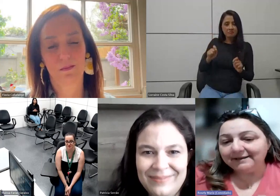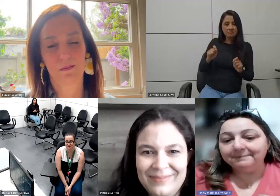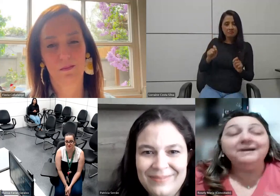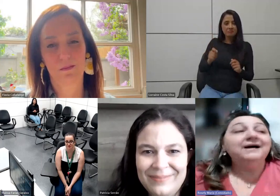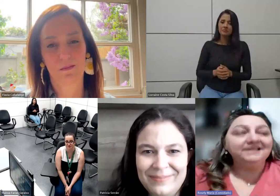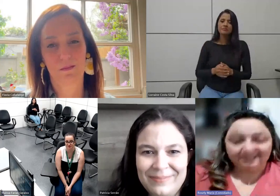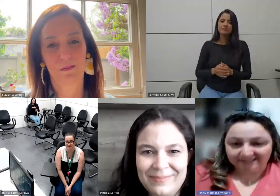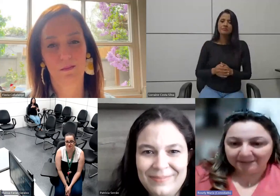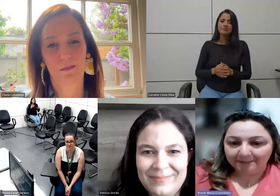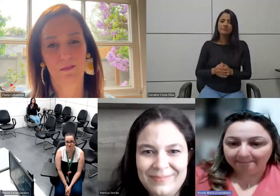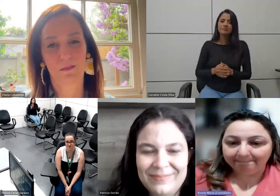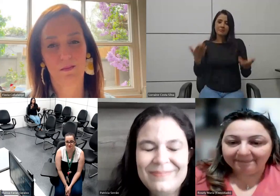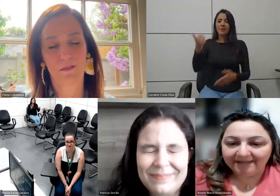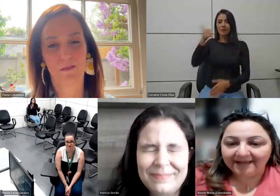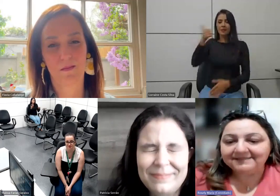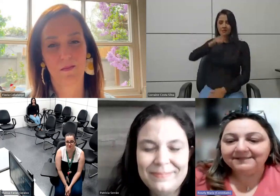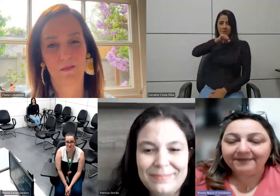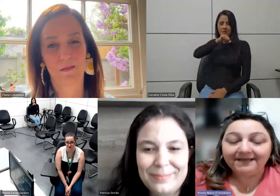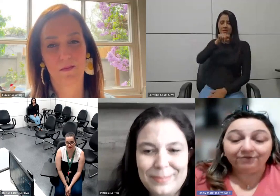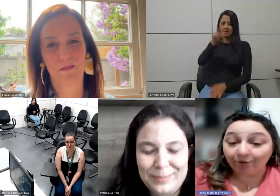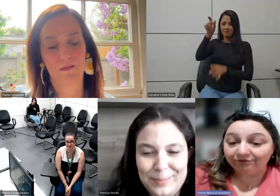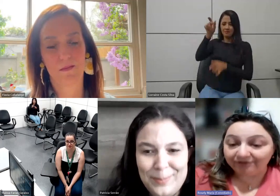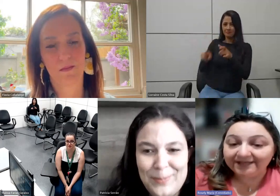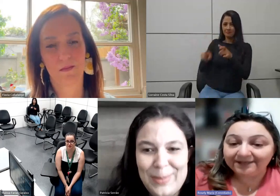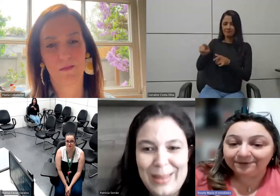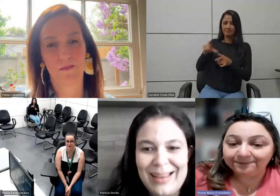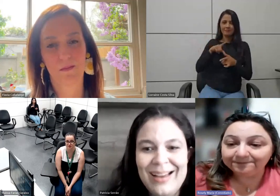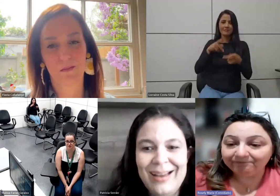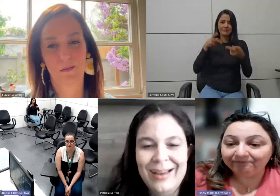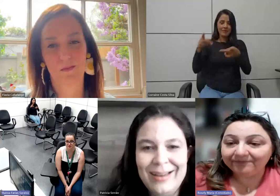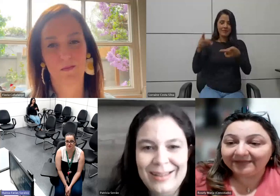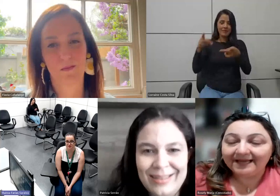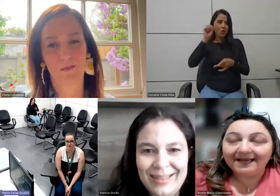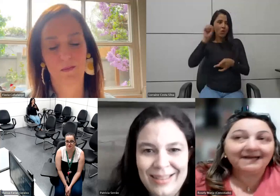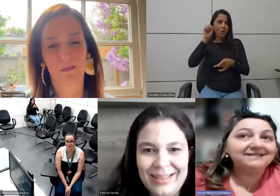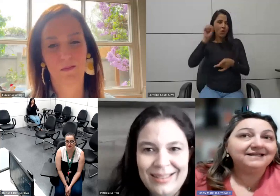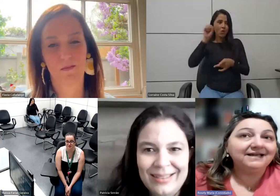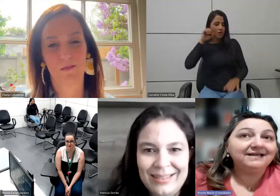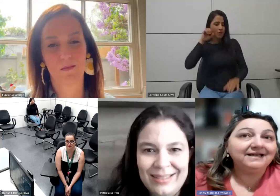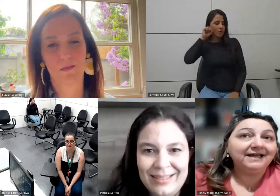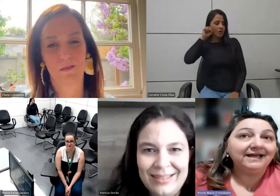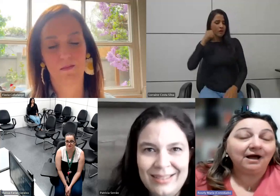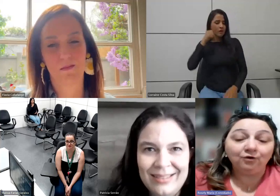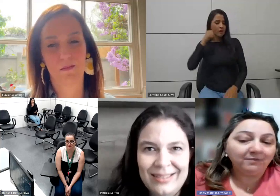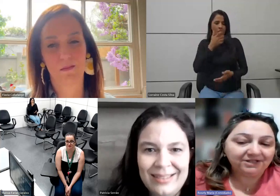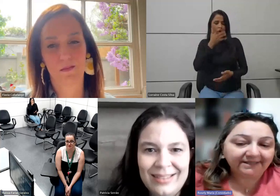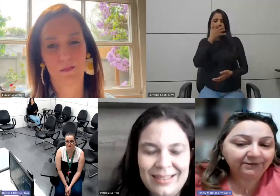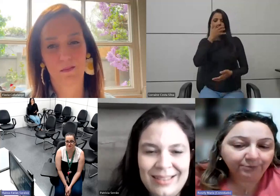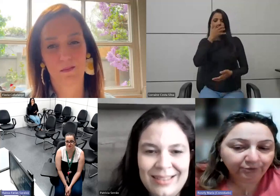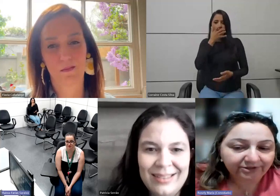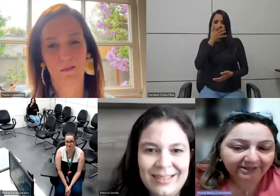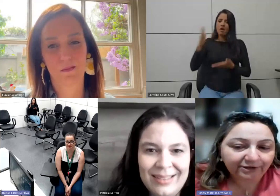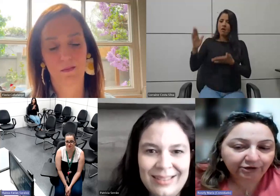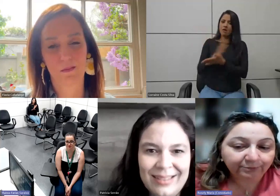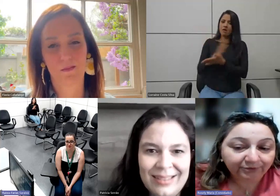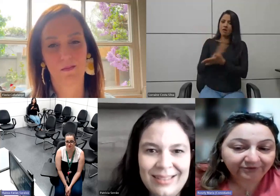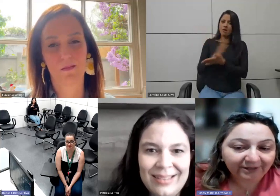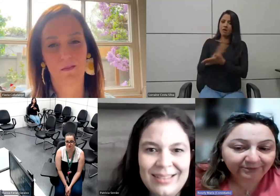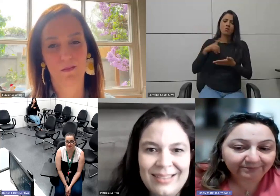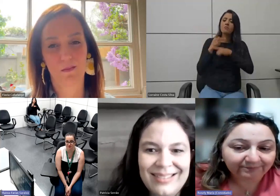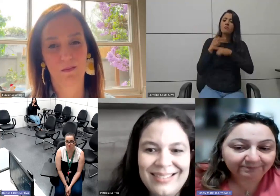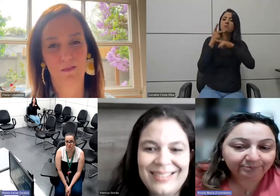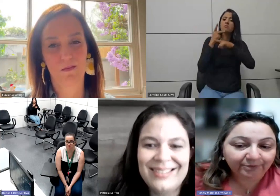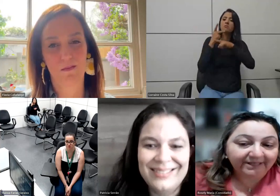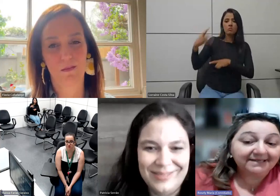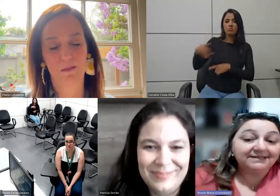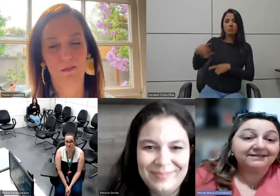as mães que receberam que ouviram algumas já estão procurando diagnóstico